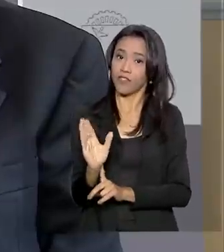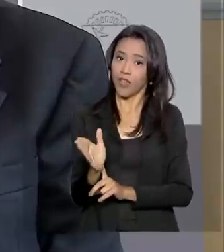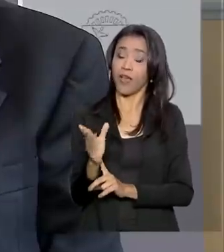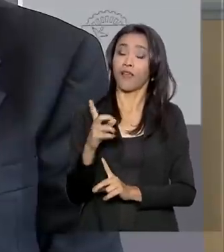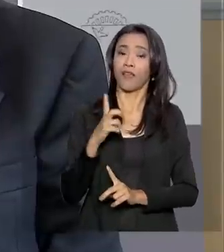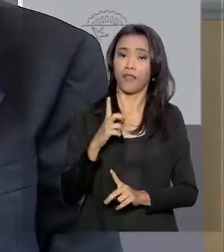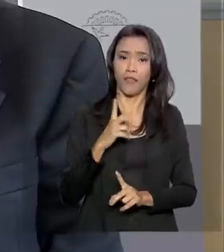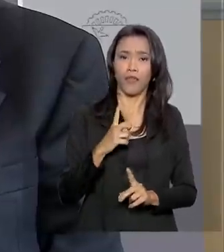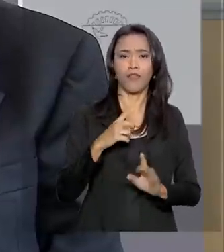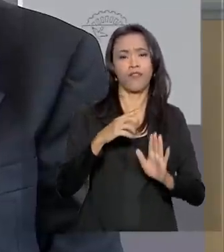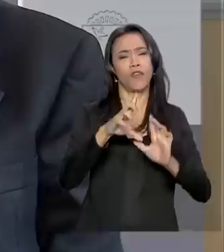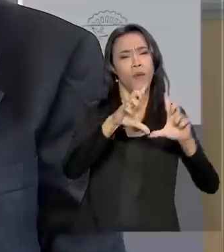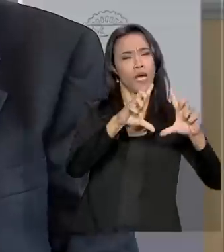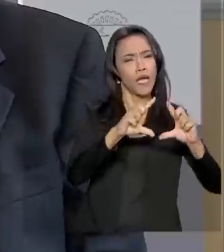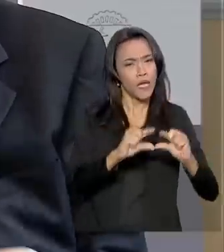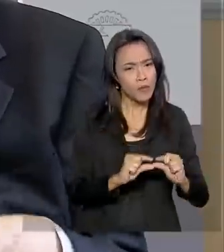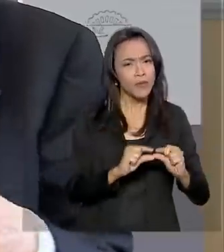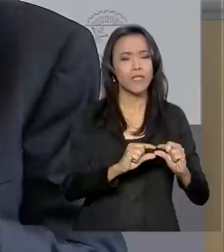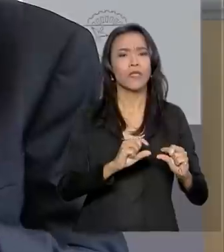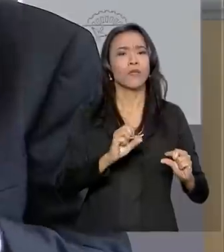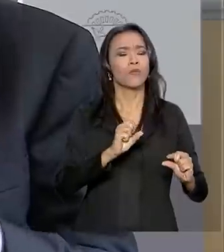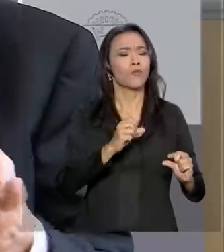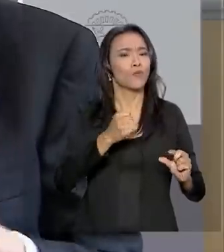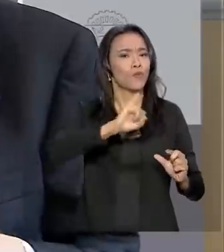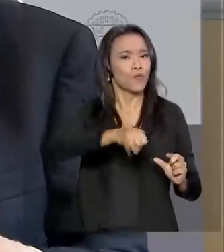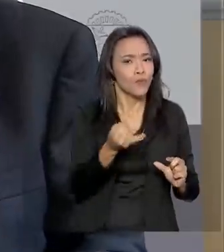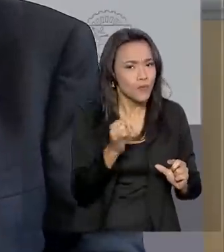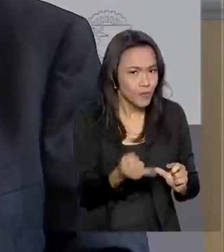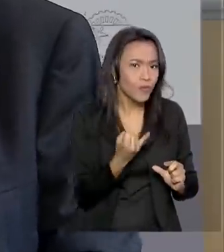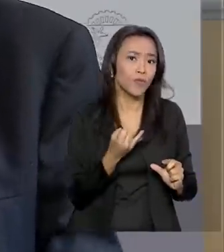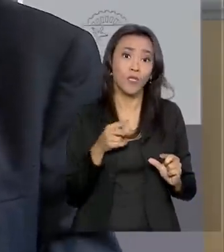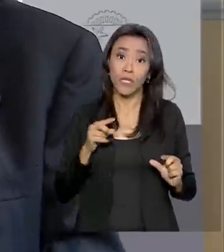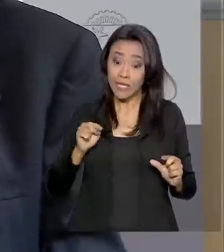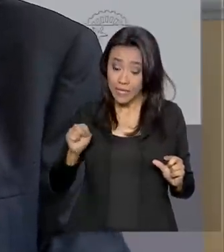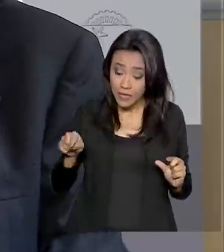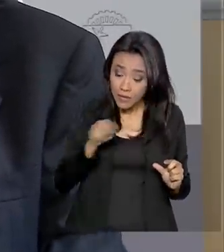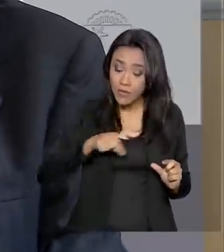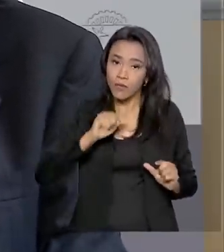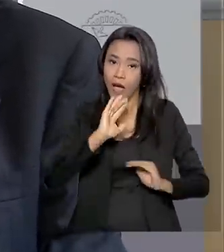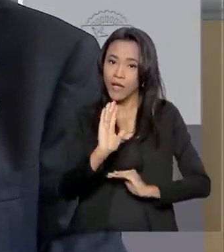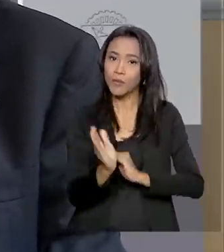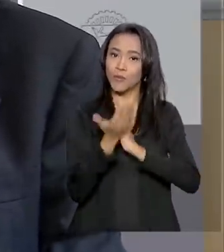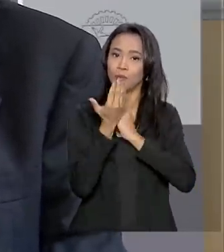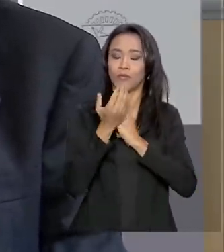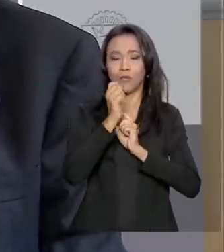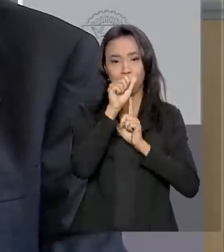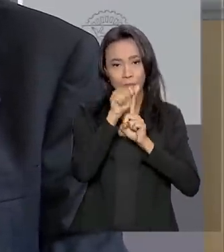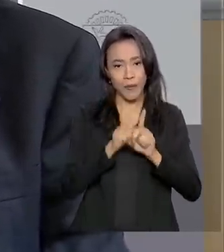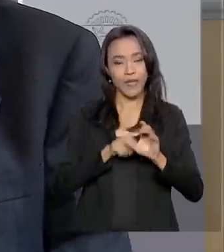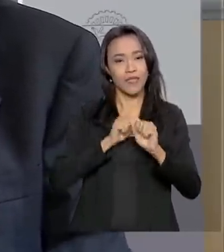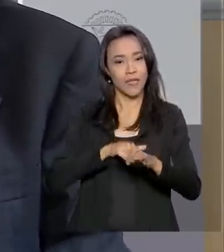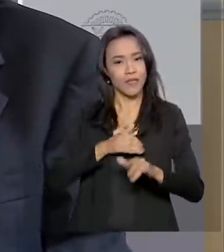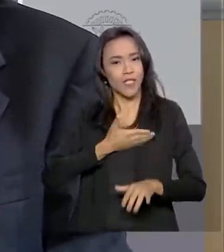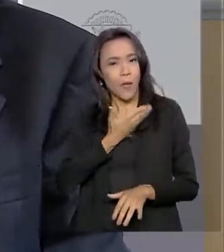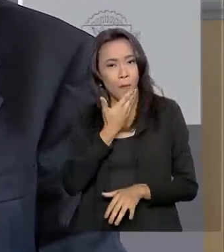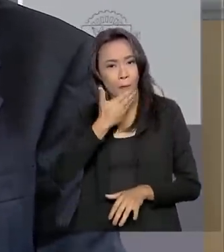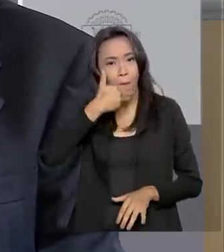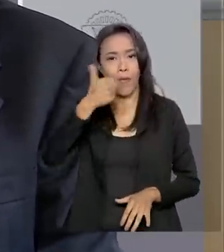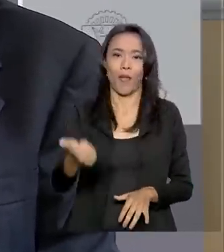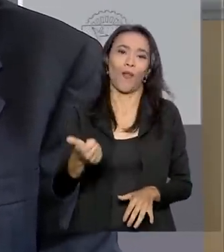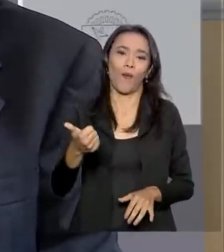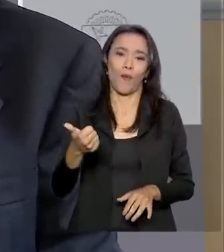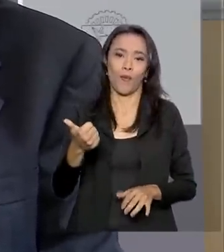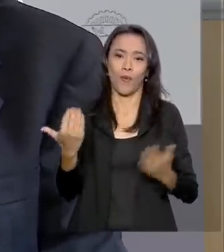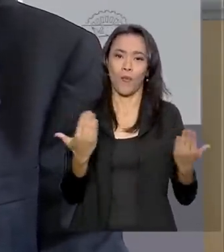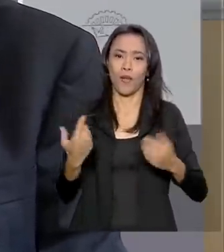quedas da taxa de juros. Tudo isso deve fazer com que setembro seja melhor do que vem ser dos